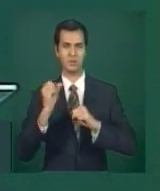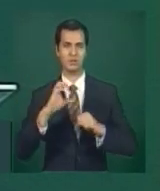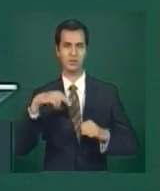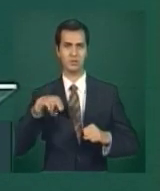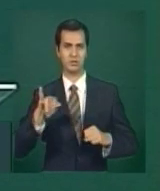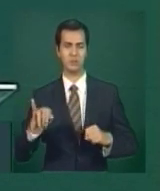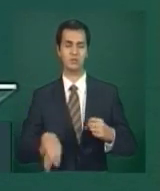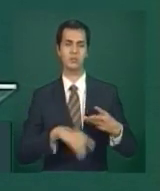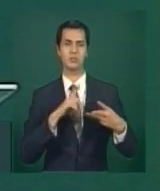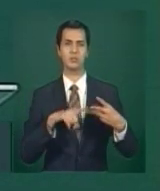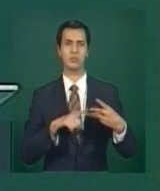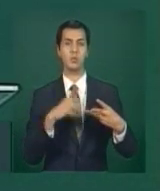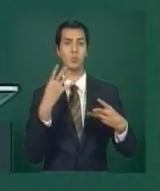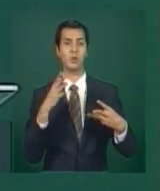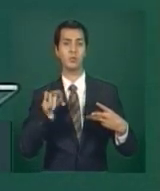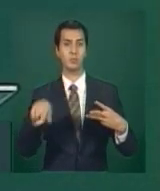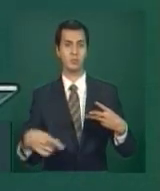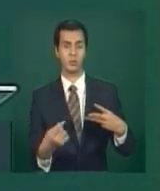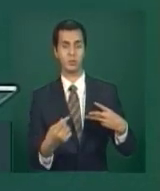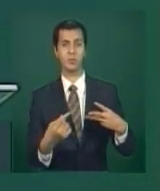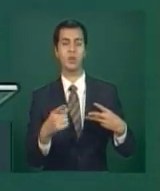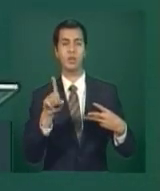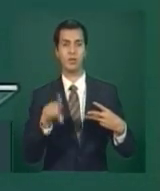se eu não me engano, 4 mil